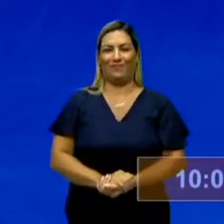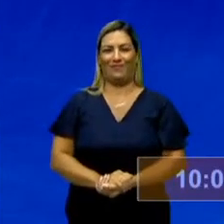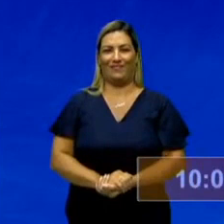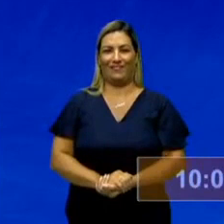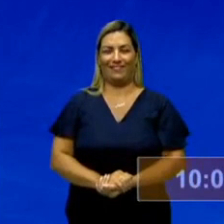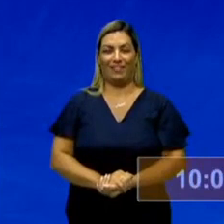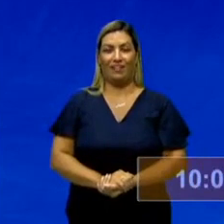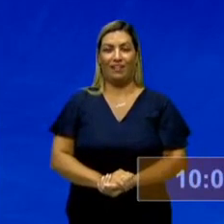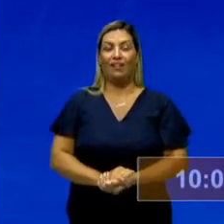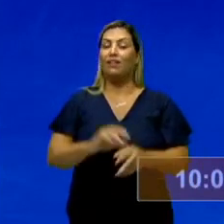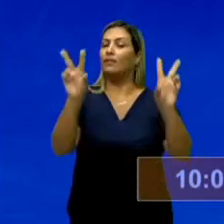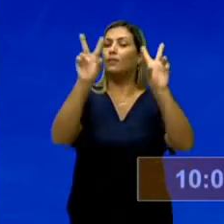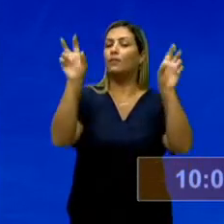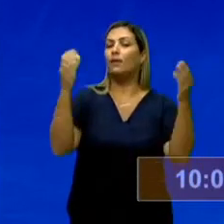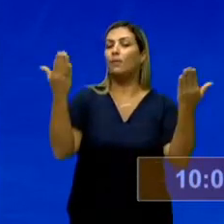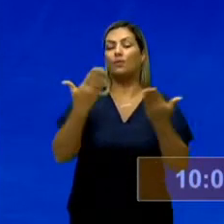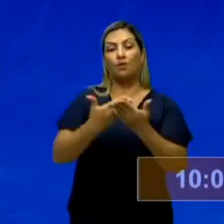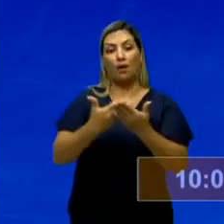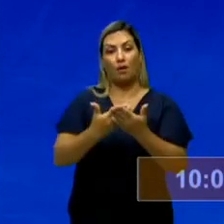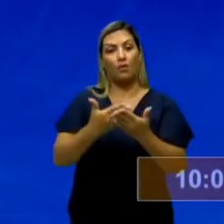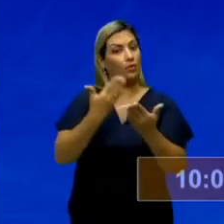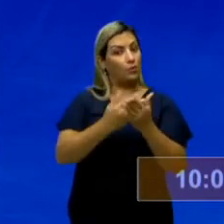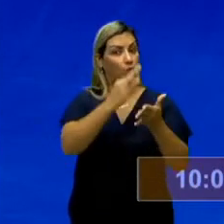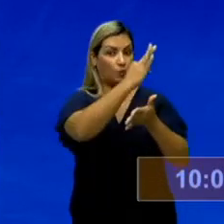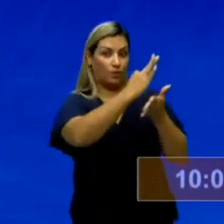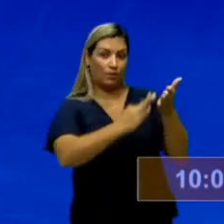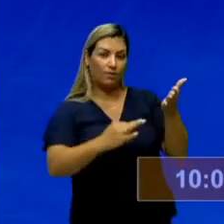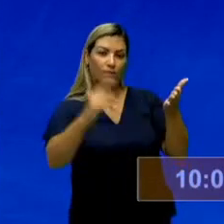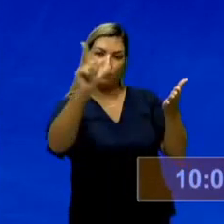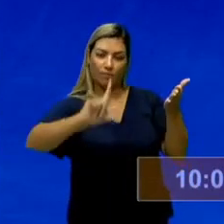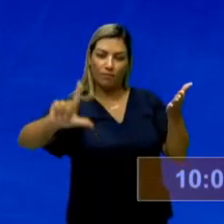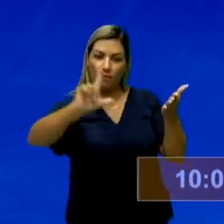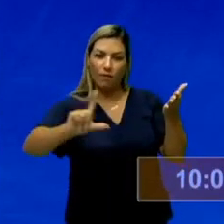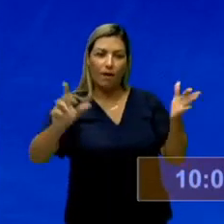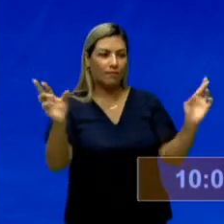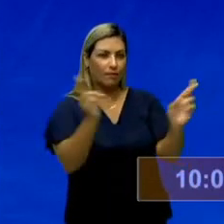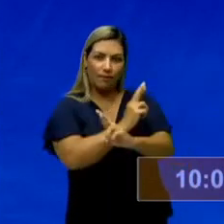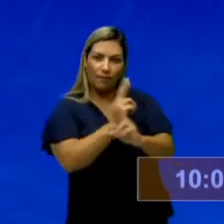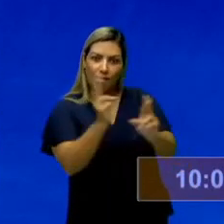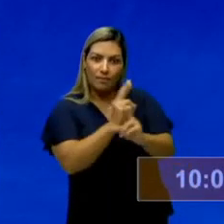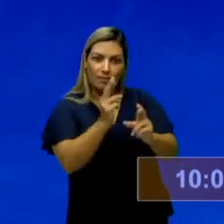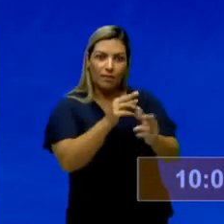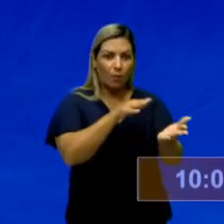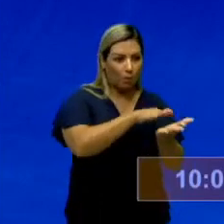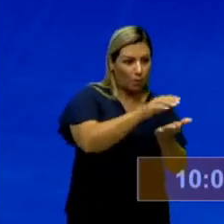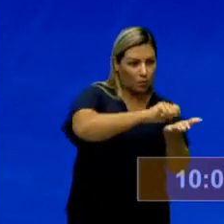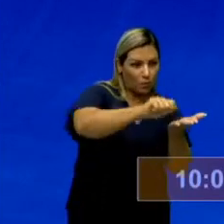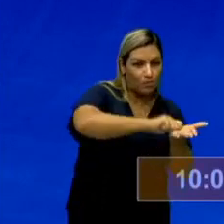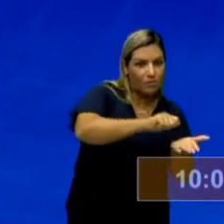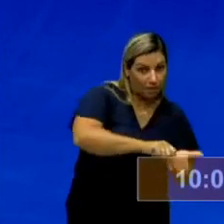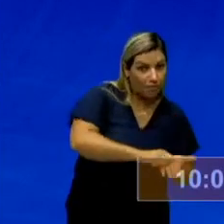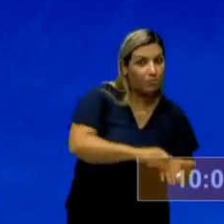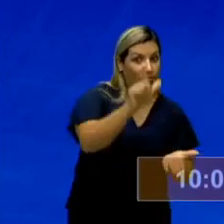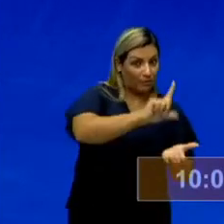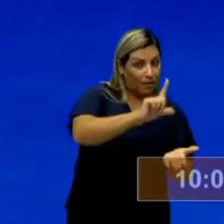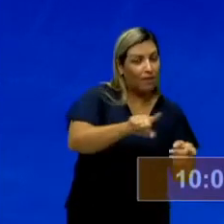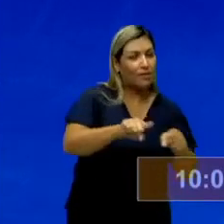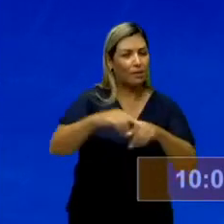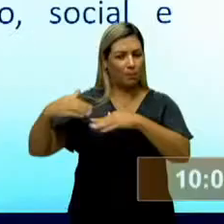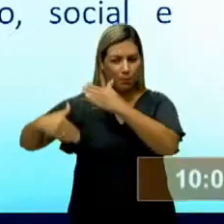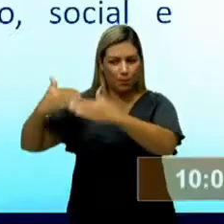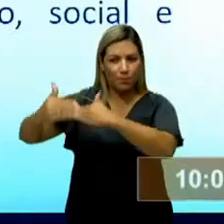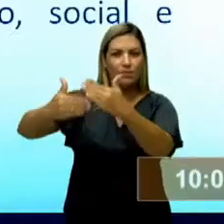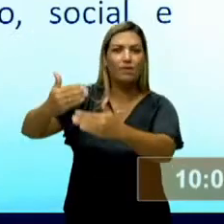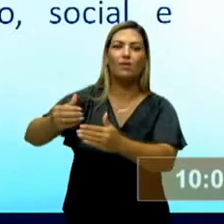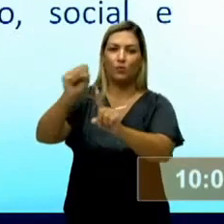O eixo temático da aula de hoje. Estudo do texto literário, relações entre produção literária, processo social,